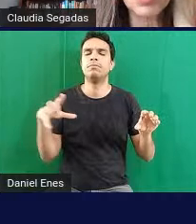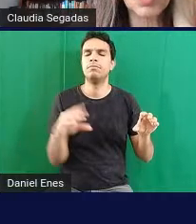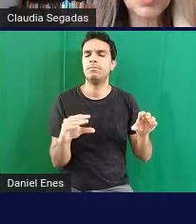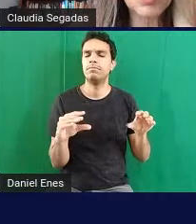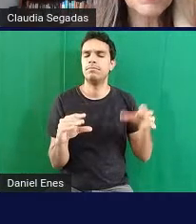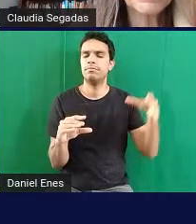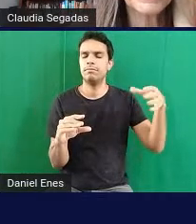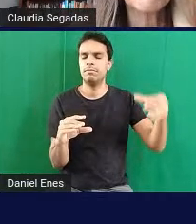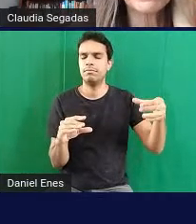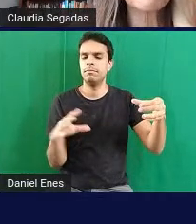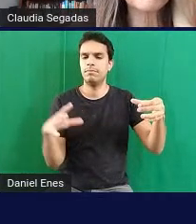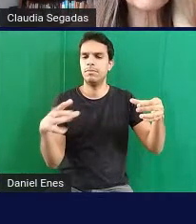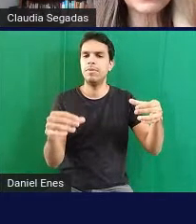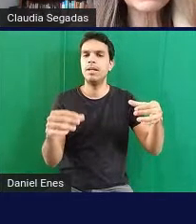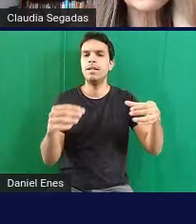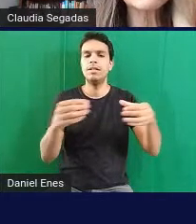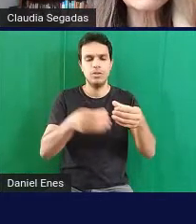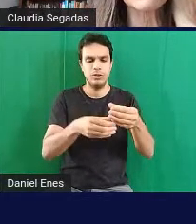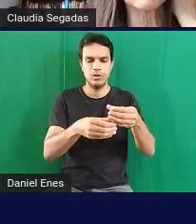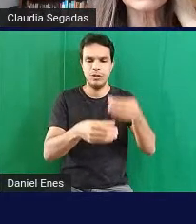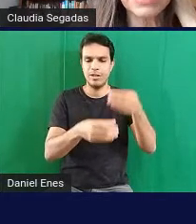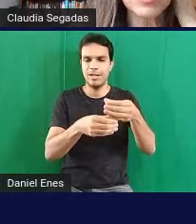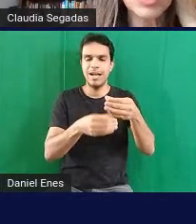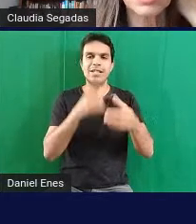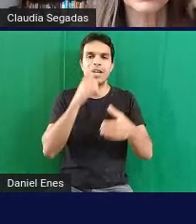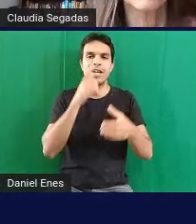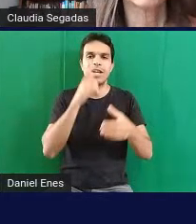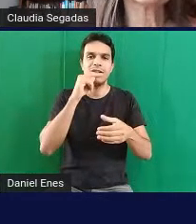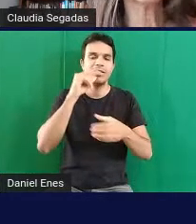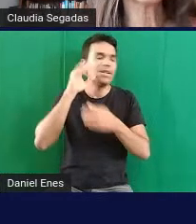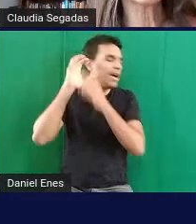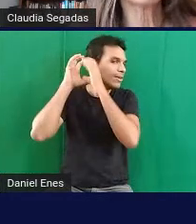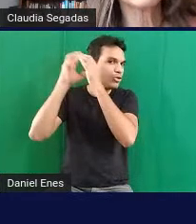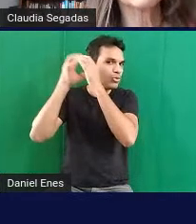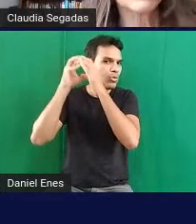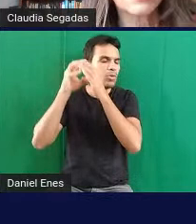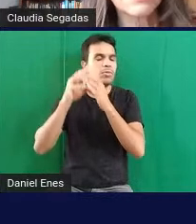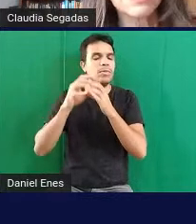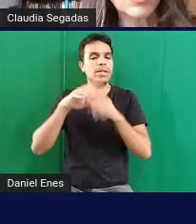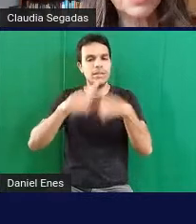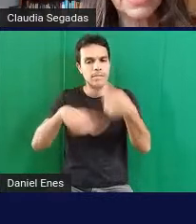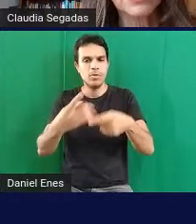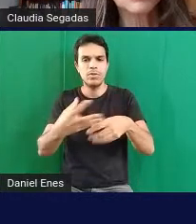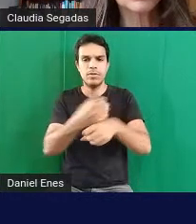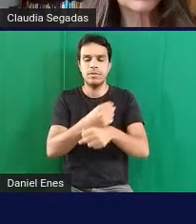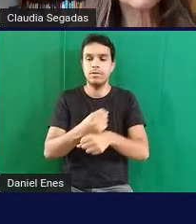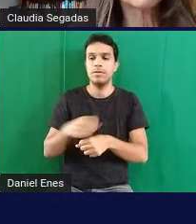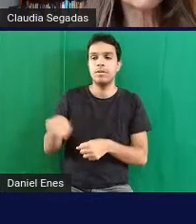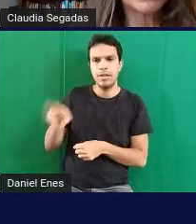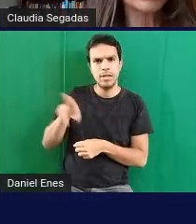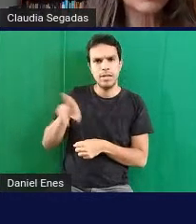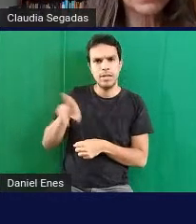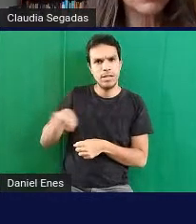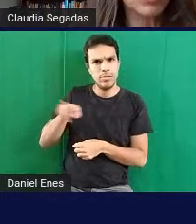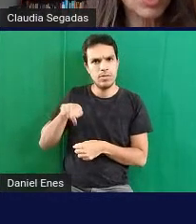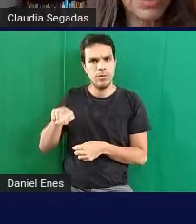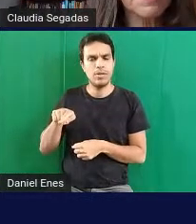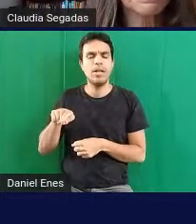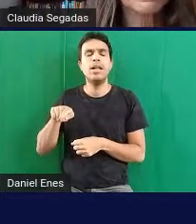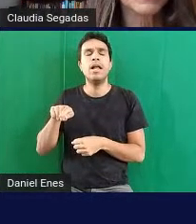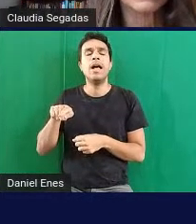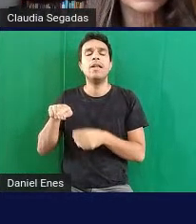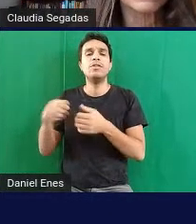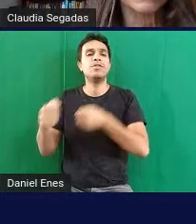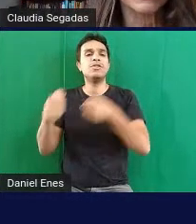de água de coco para procurar realizar a contagem quando nós aplicamos essa atividade no Instituto Benjamin